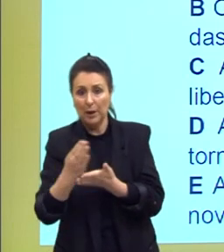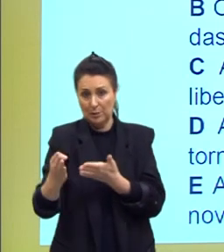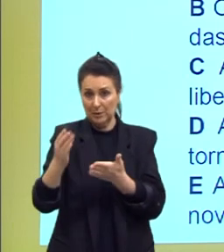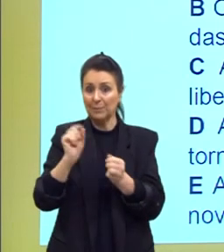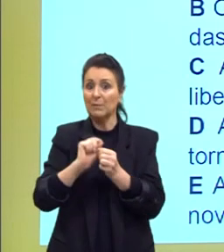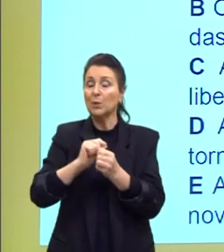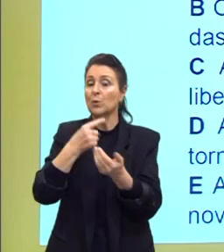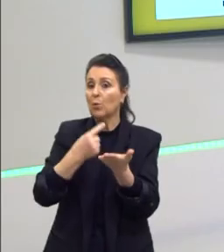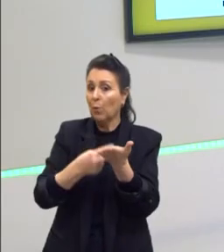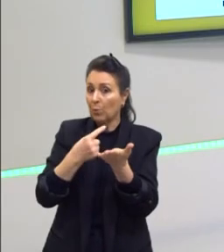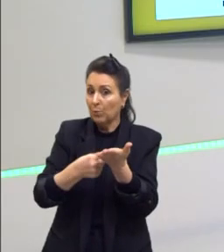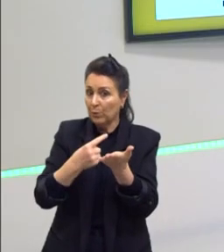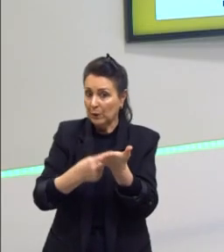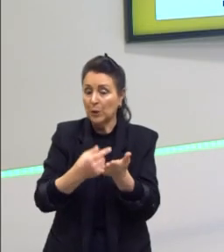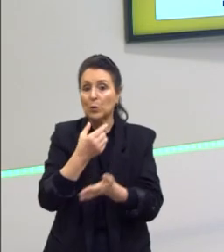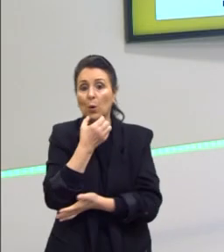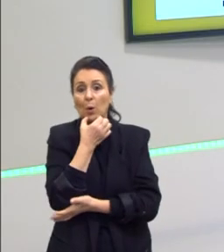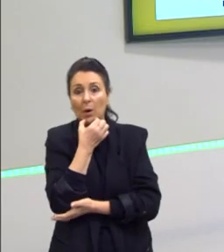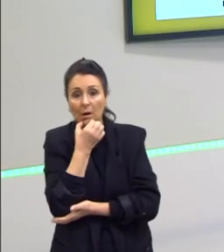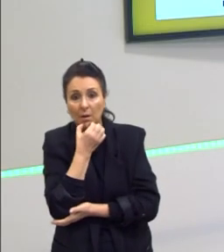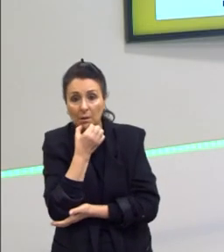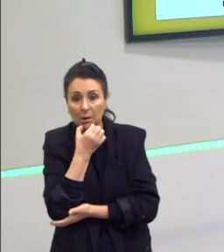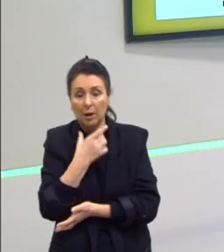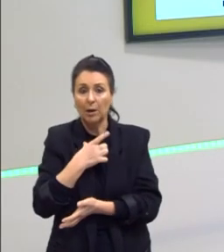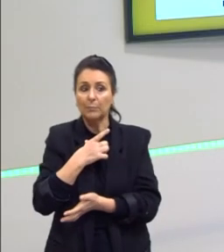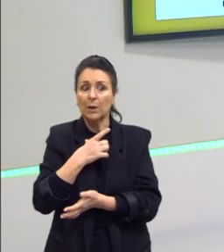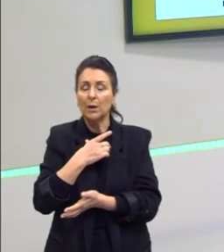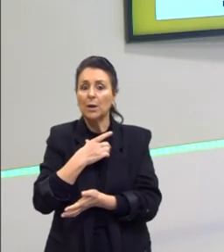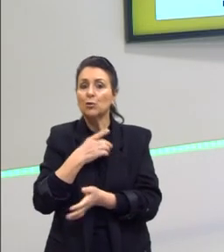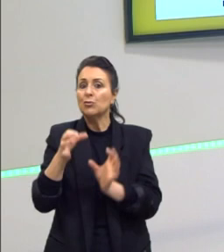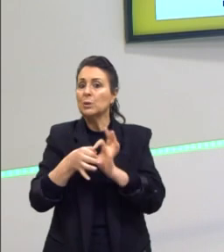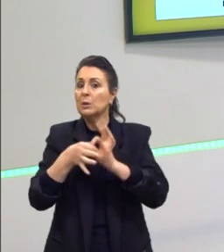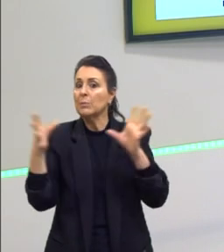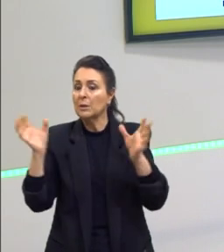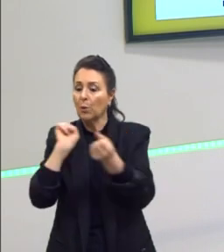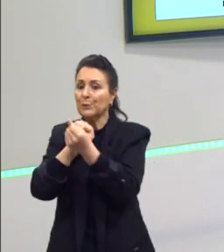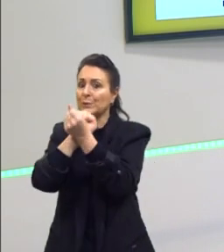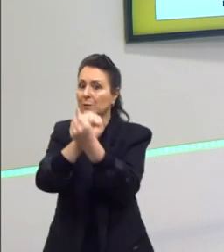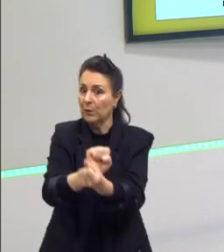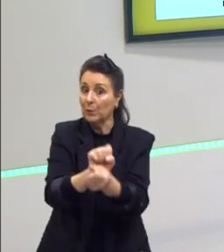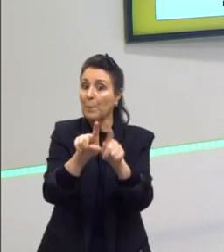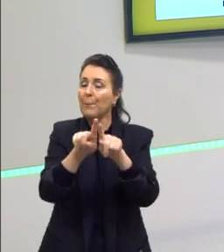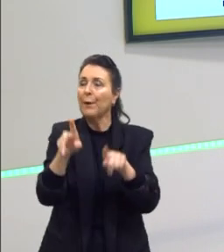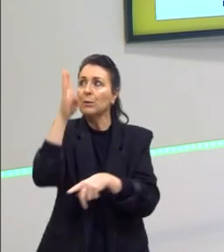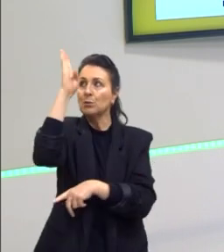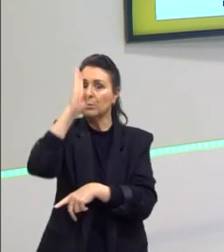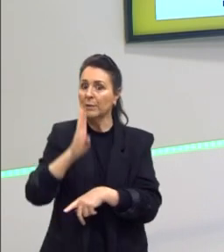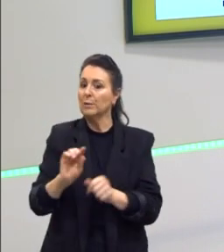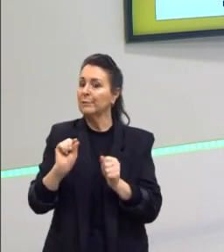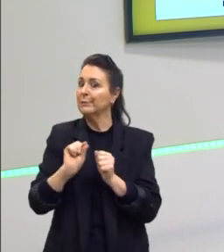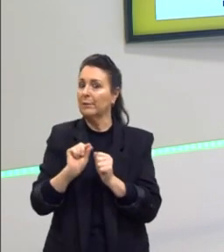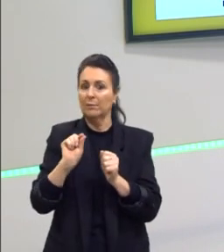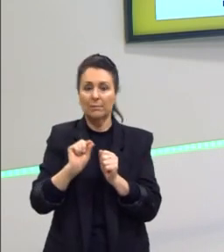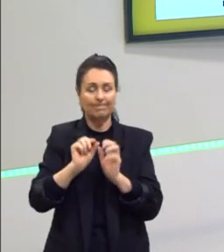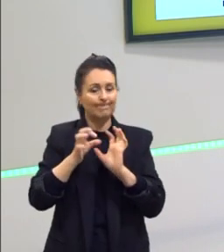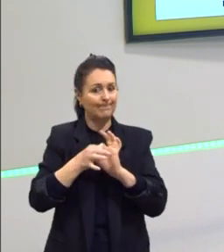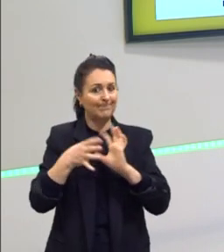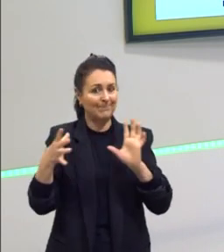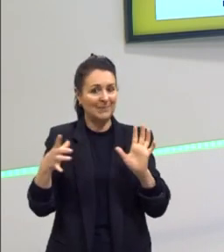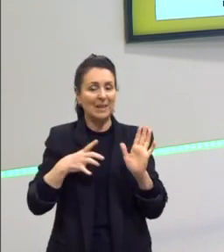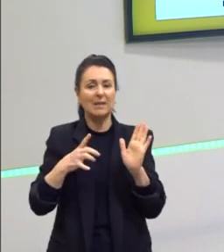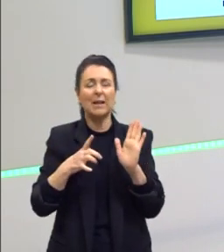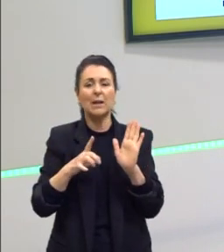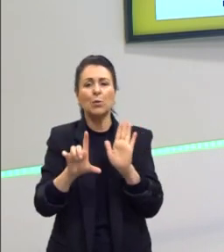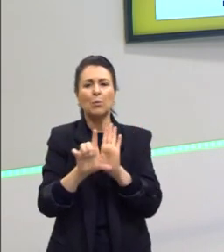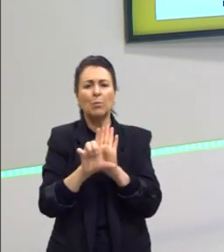Inglaterra de abolir a escravização logo em seguida. Mas ele não cumpre essa promessa. Tem uma lei que não está aqui, que é a de